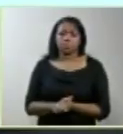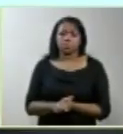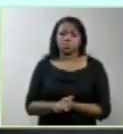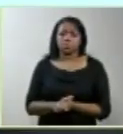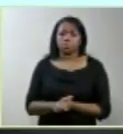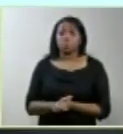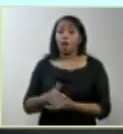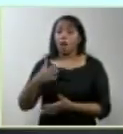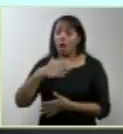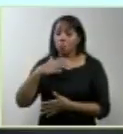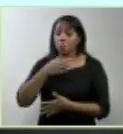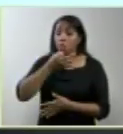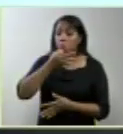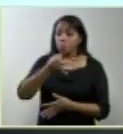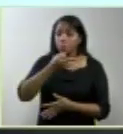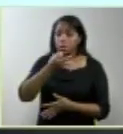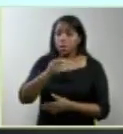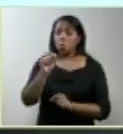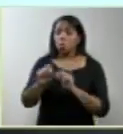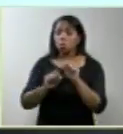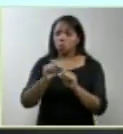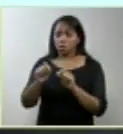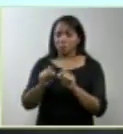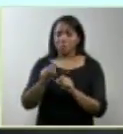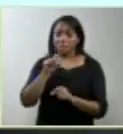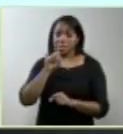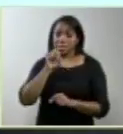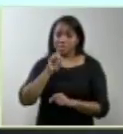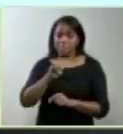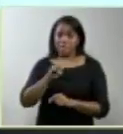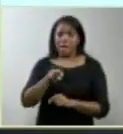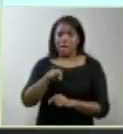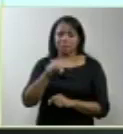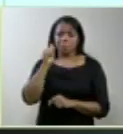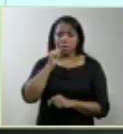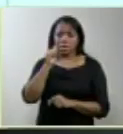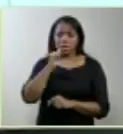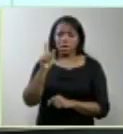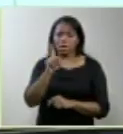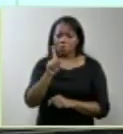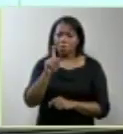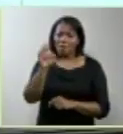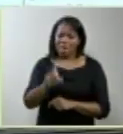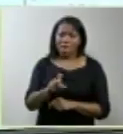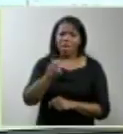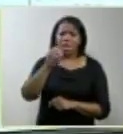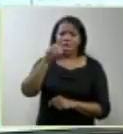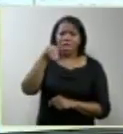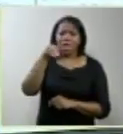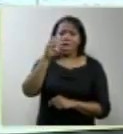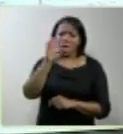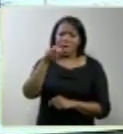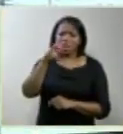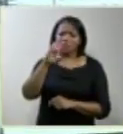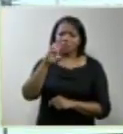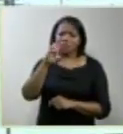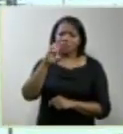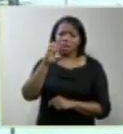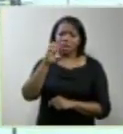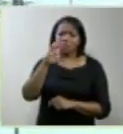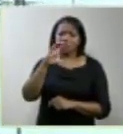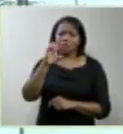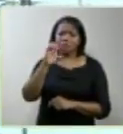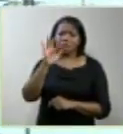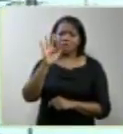A minha opinião é a seguinte. Se a Marcela não for anencefala, não tiver sido anencefala, o problema é mais grave.